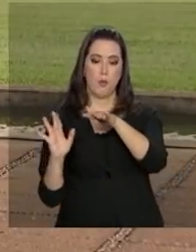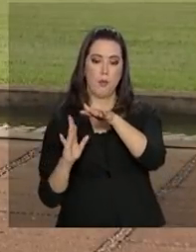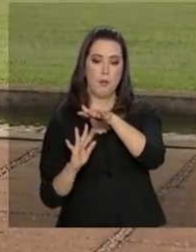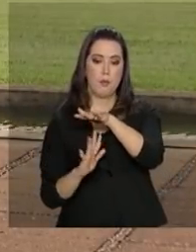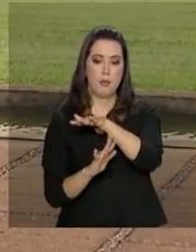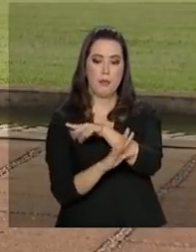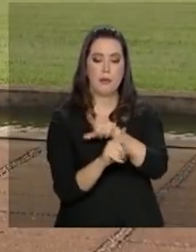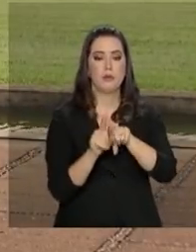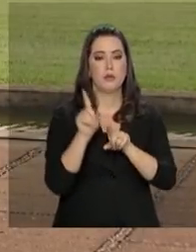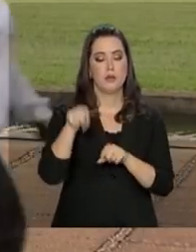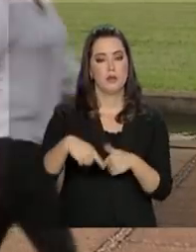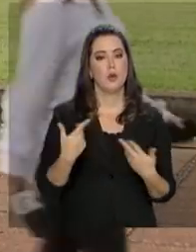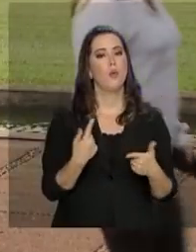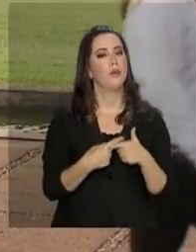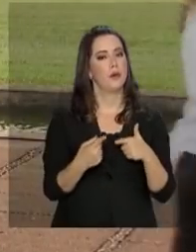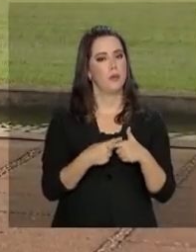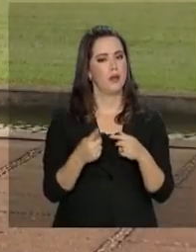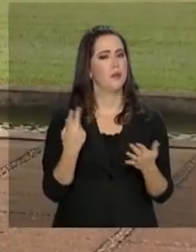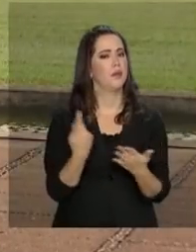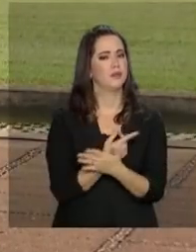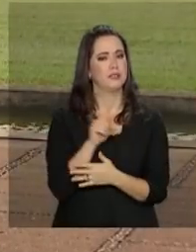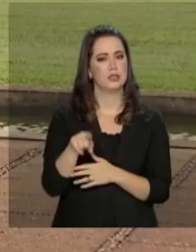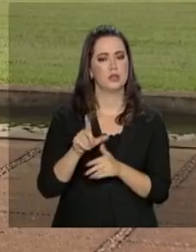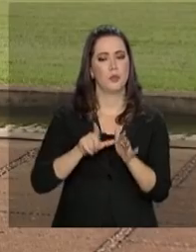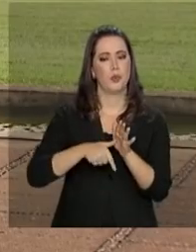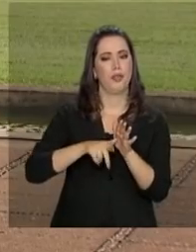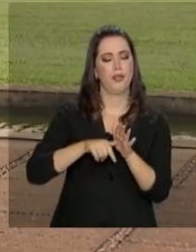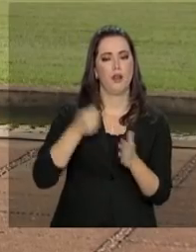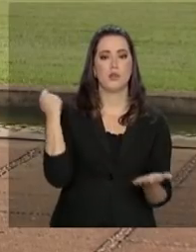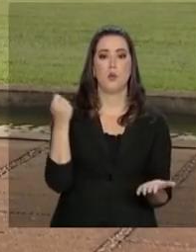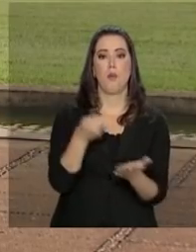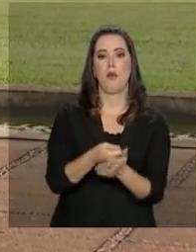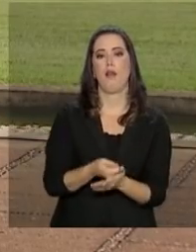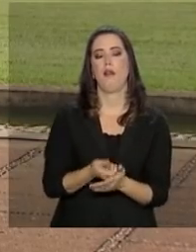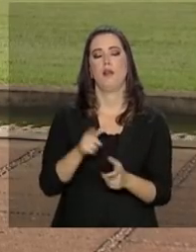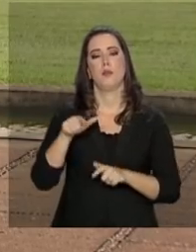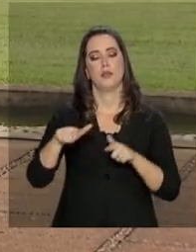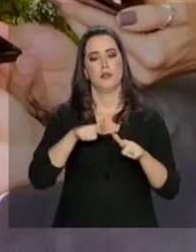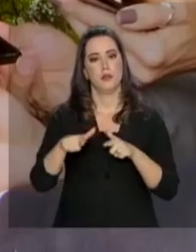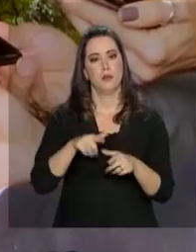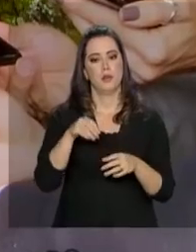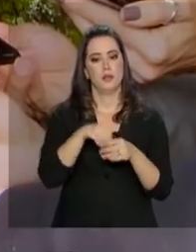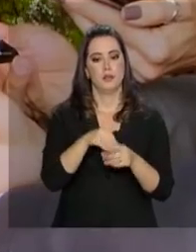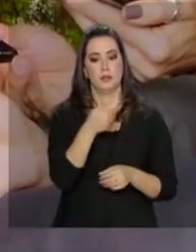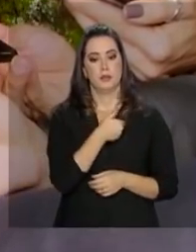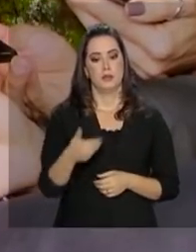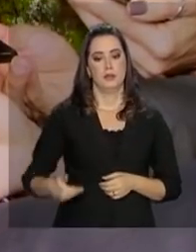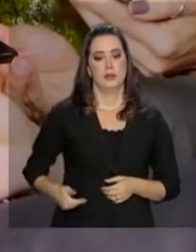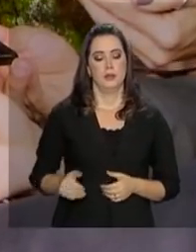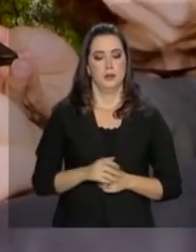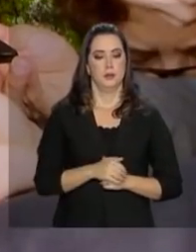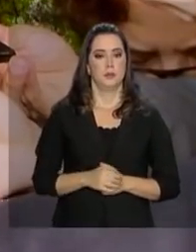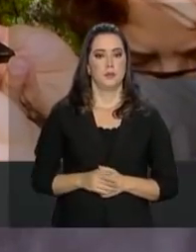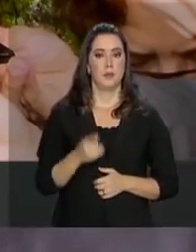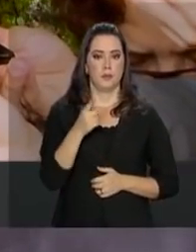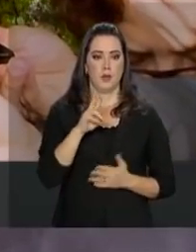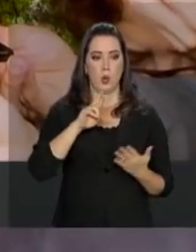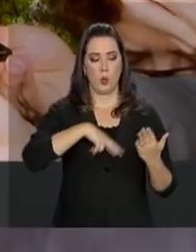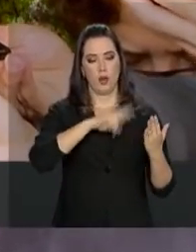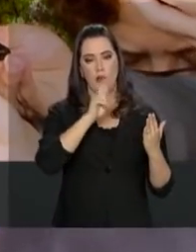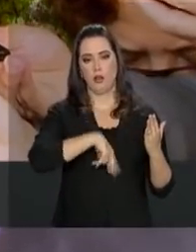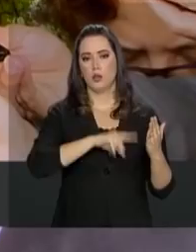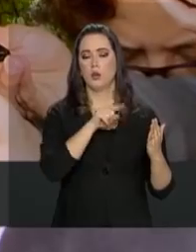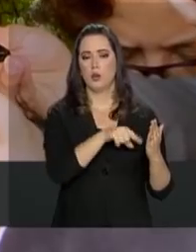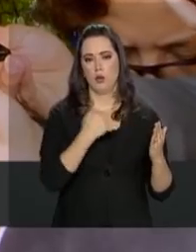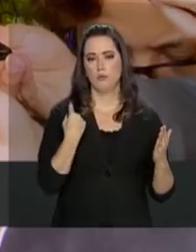a crise em Roraima se agravou após o atraso no pagamento dos salários dos servidores estaduais. O relatório de inteligência, por exemplo, que é a